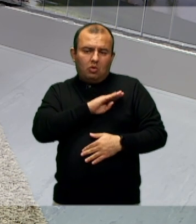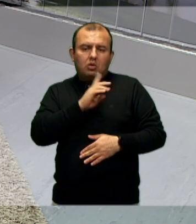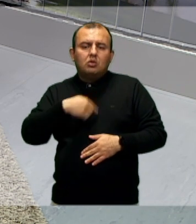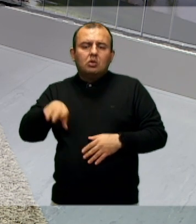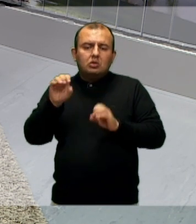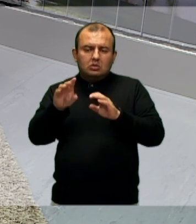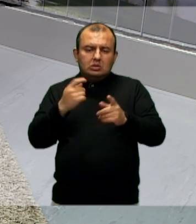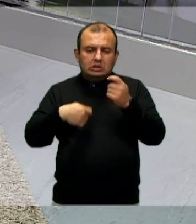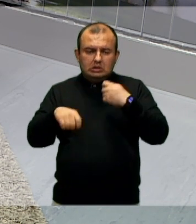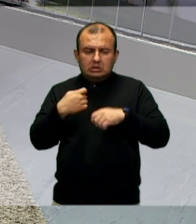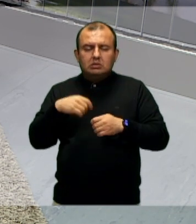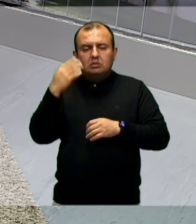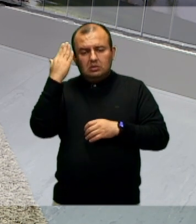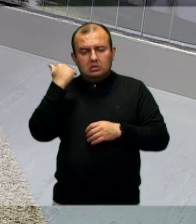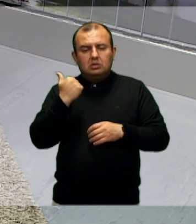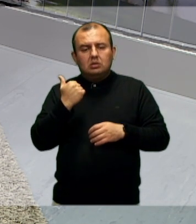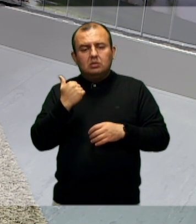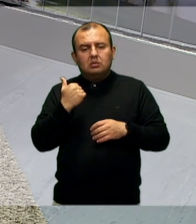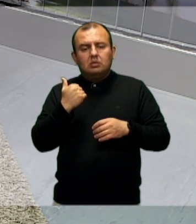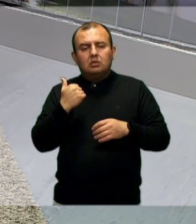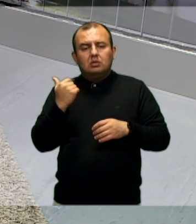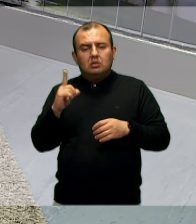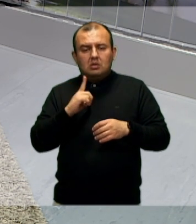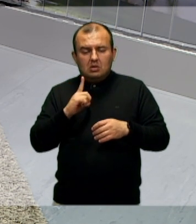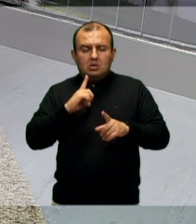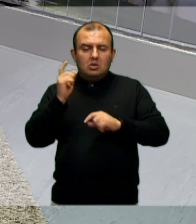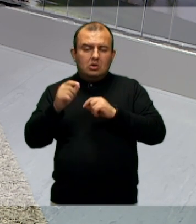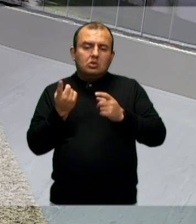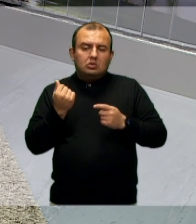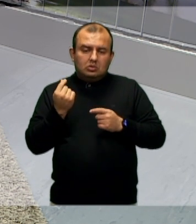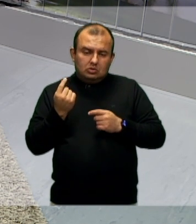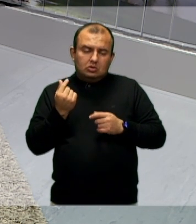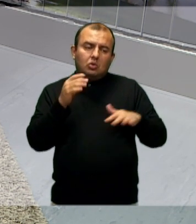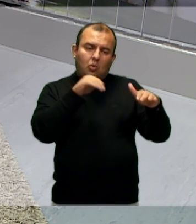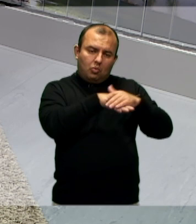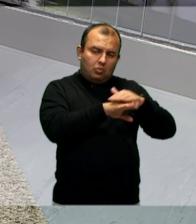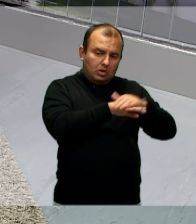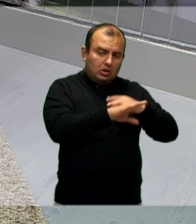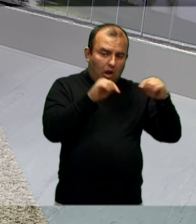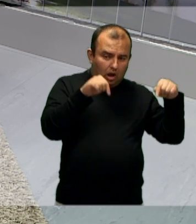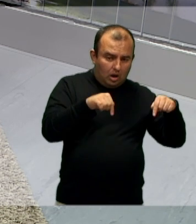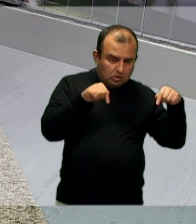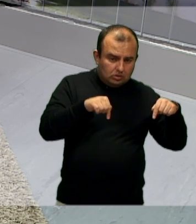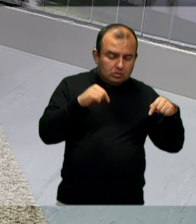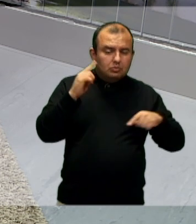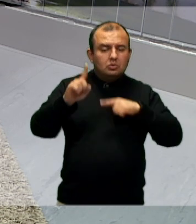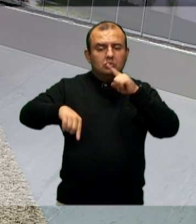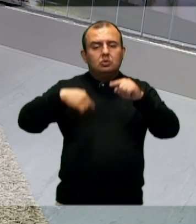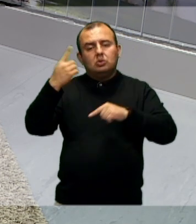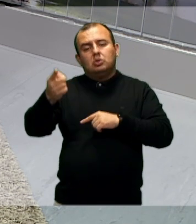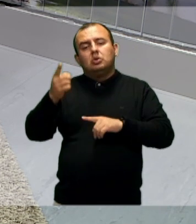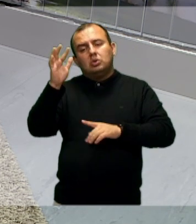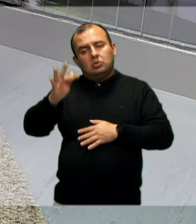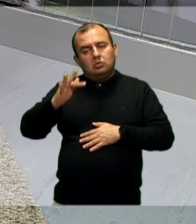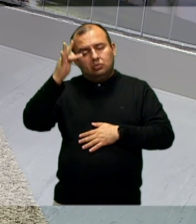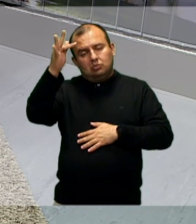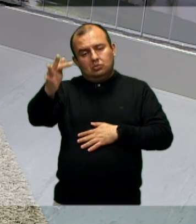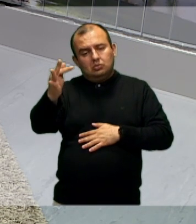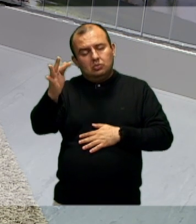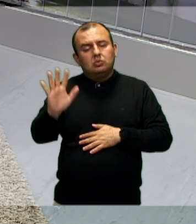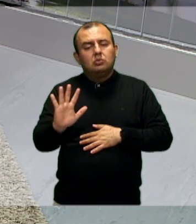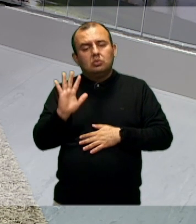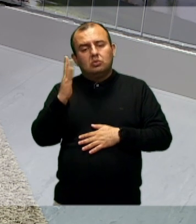educação financeira e a gente saber que a gente tem como gastar, guardar esse dinheiro agora, para que a gente tenha um futuro próximo,